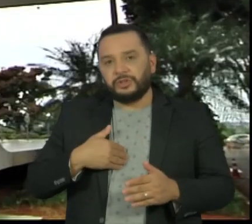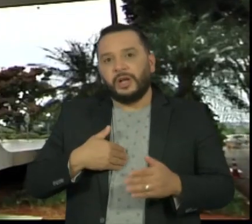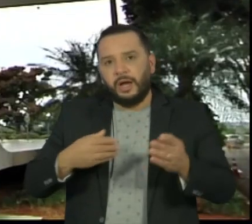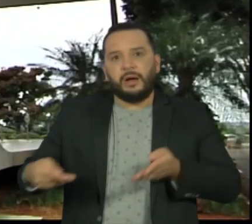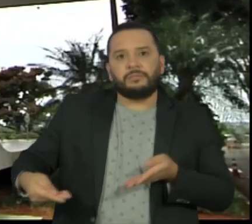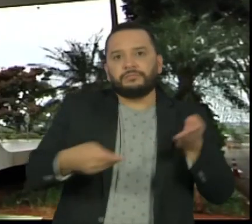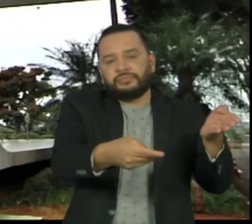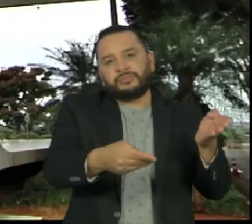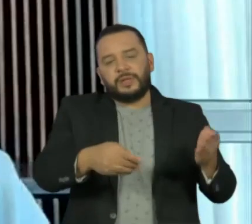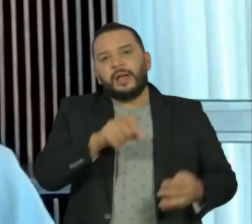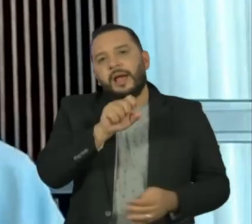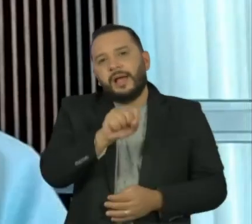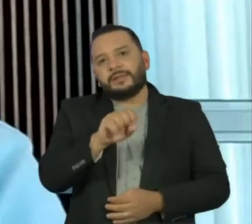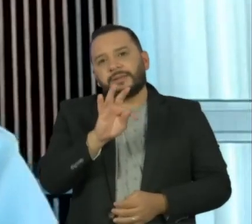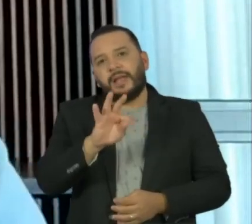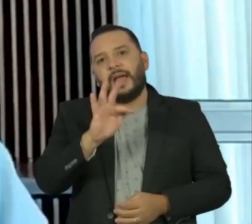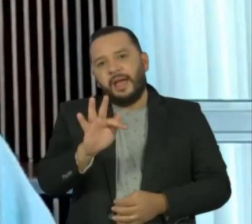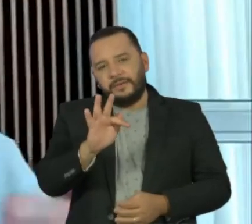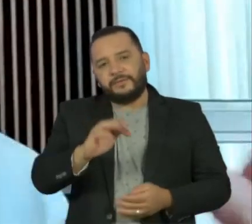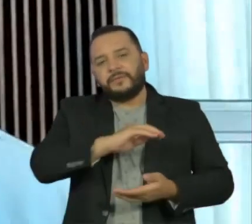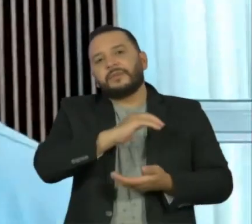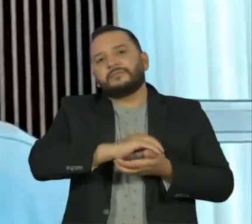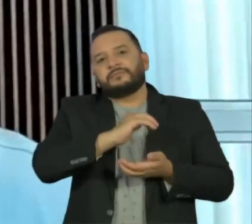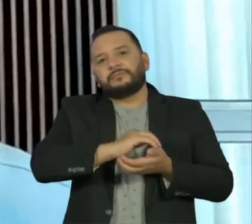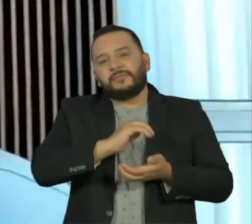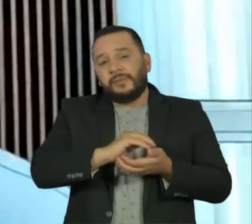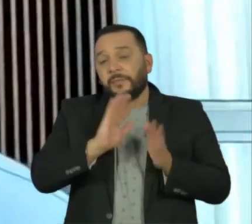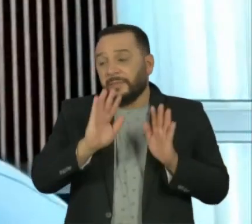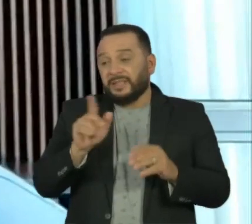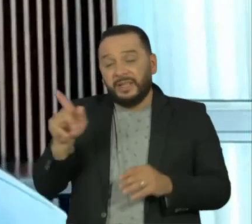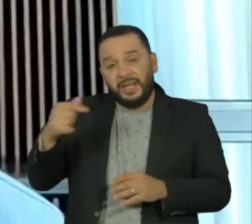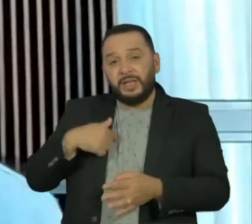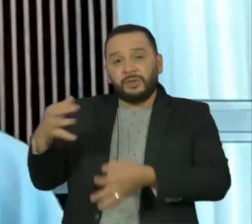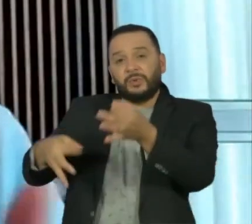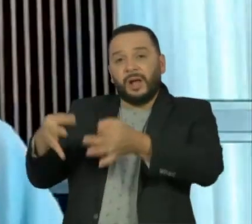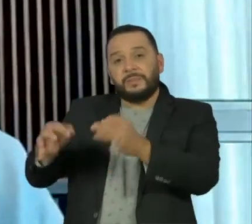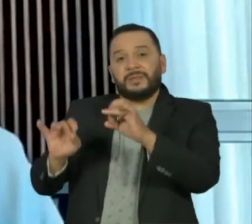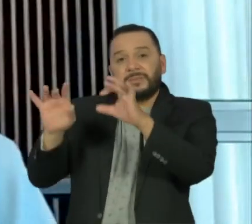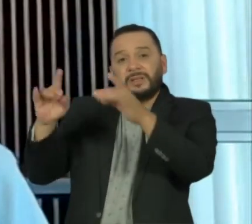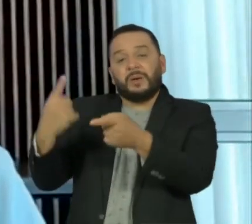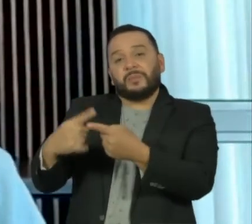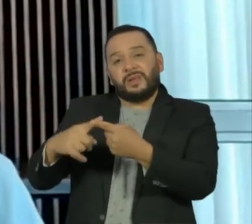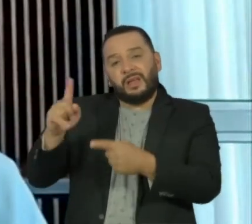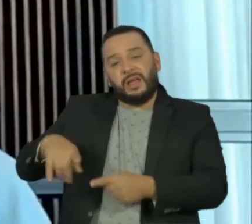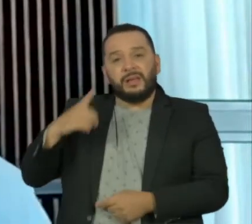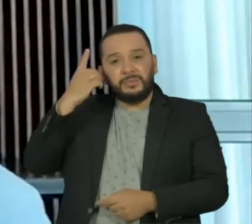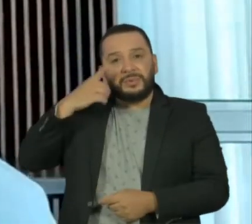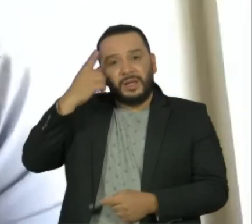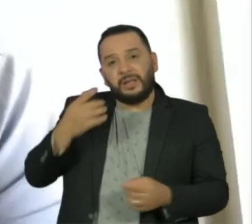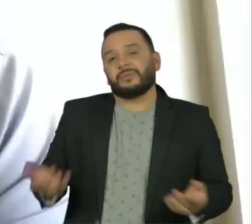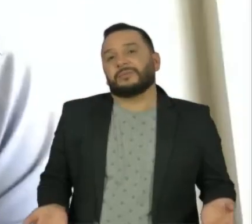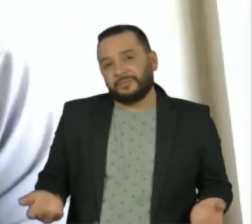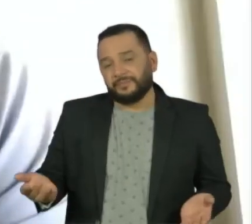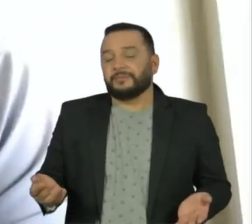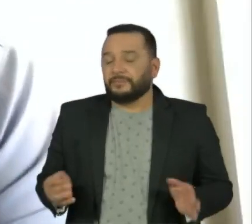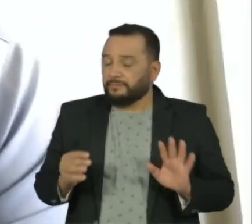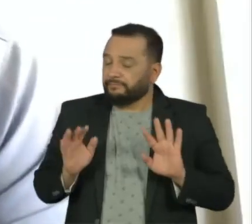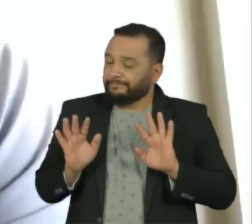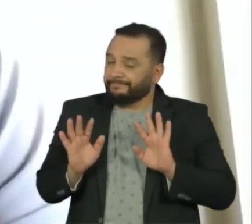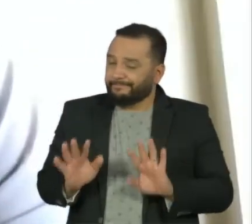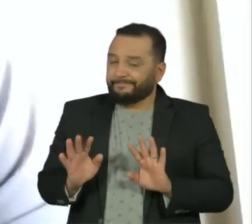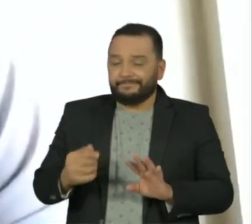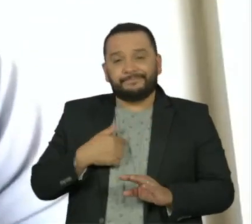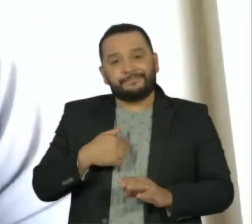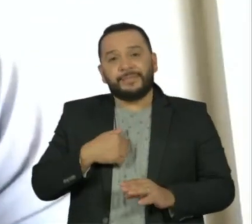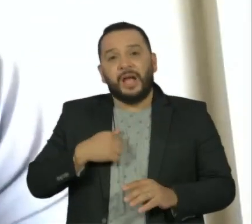Federal contra a decisão que deu foro privilegiado a Flávio Bolsonaro e ainda aguarda uma decisão. Em nota, a defesa